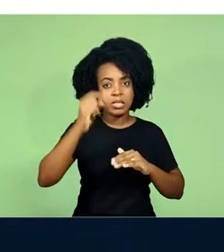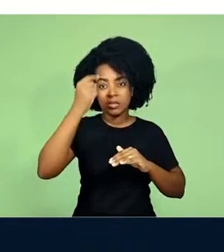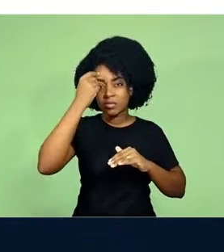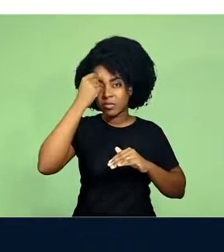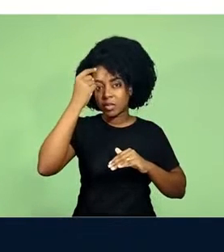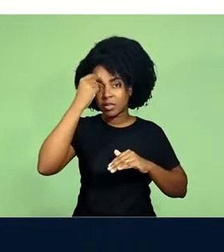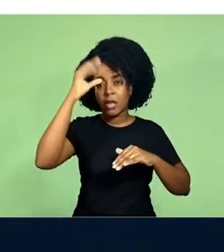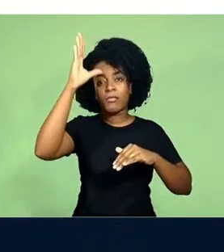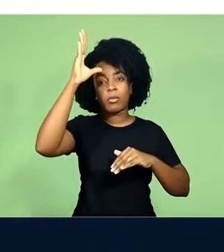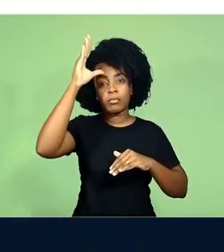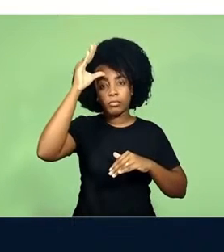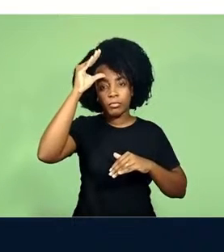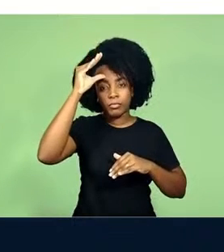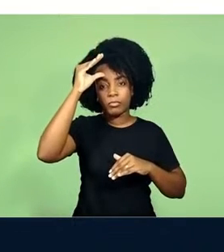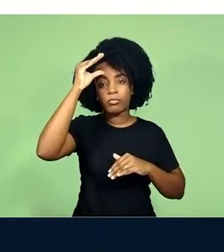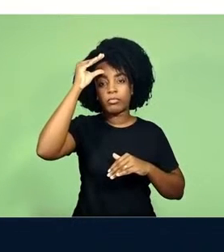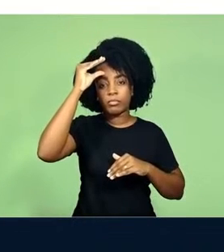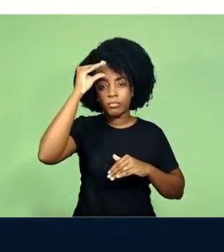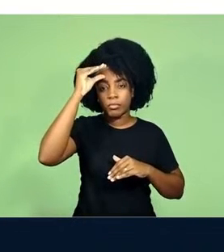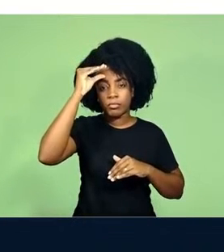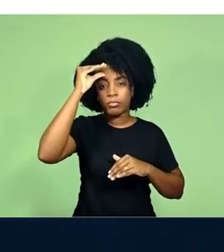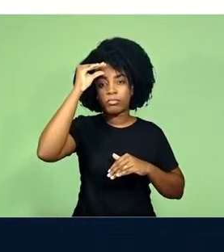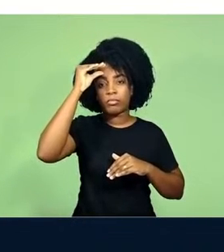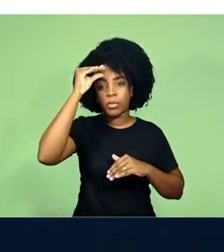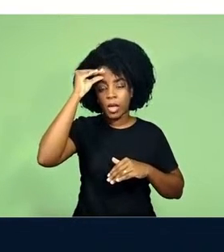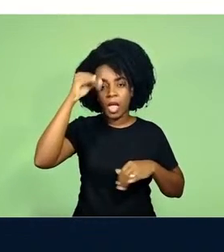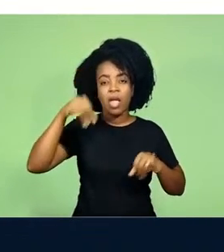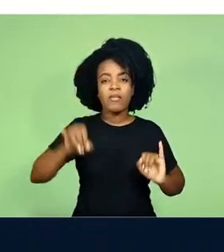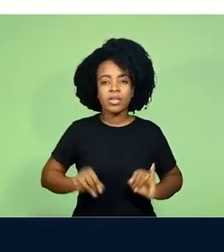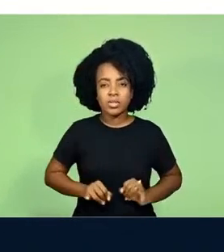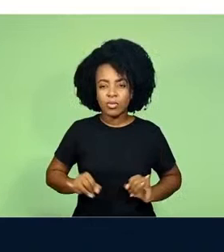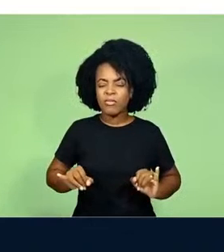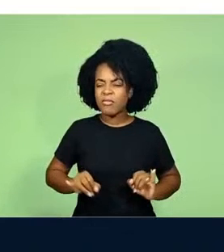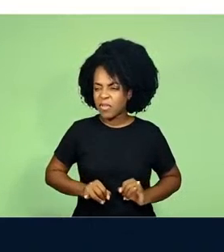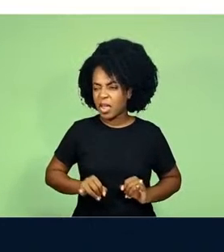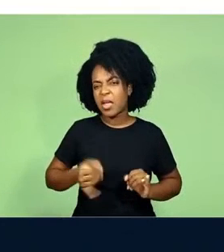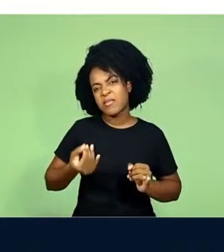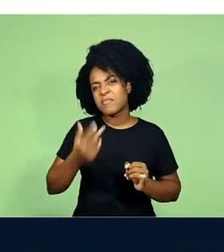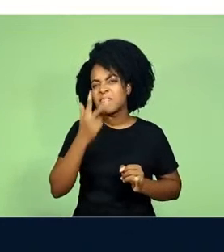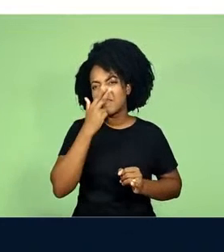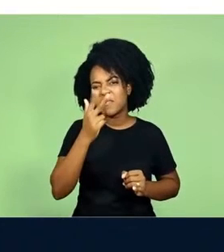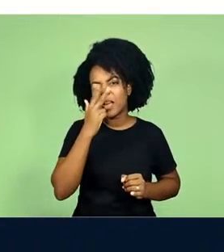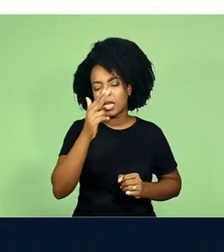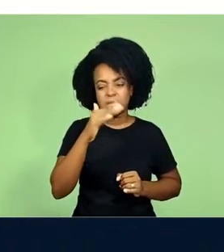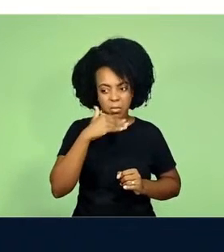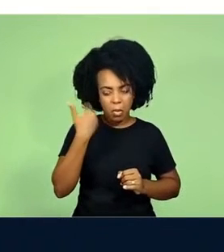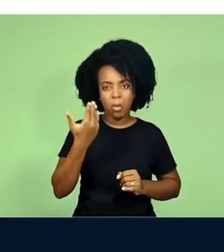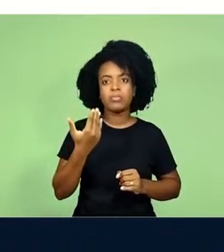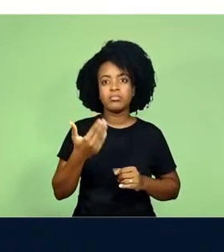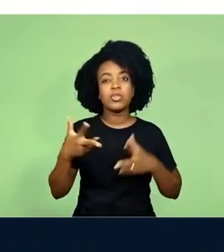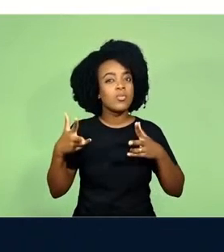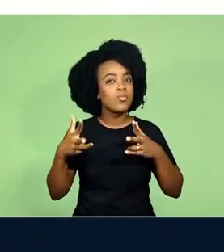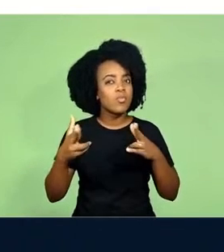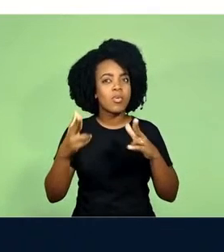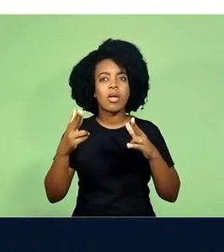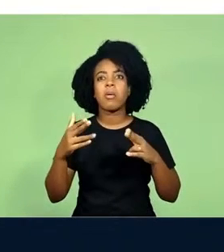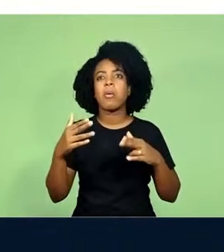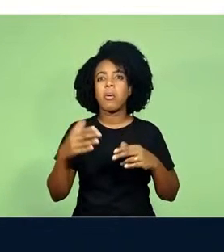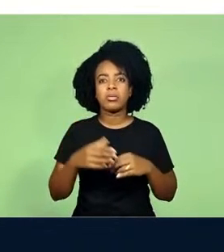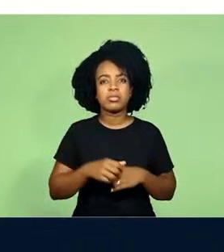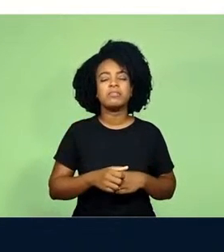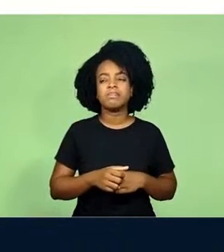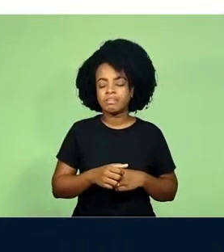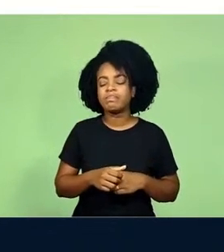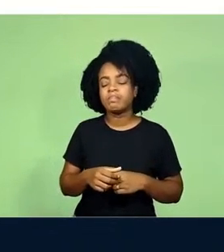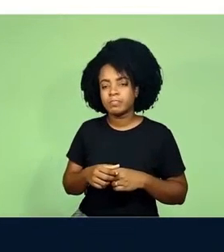diminuindo. E vai sofrendo com isso uma espécie de morte. Muito marcante na cena do filme, em que, em um